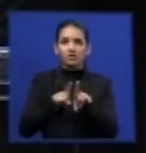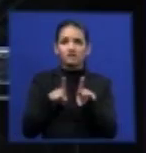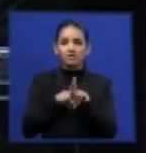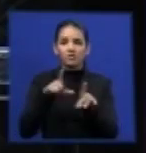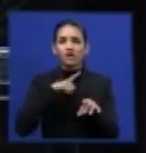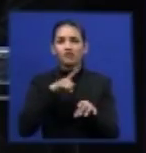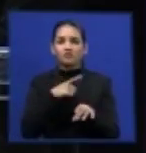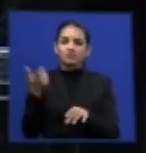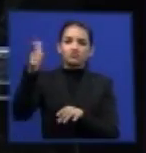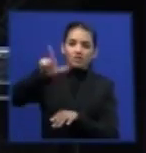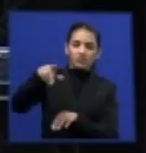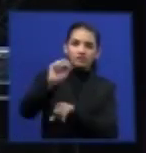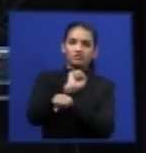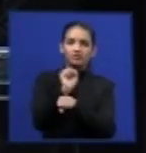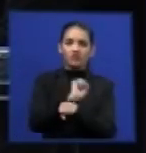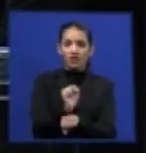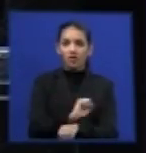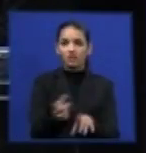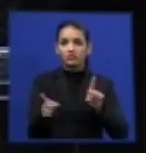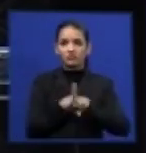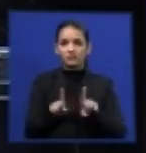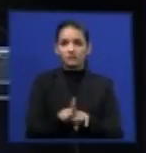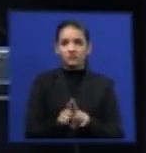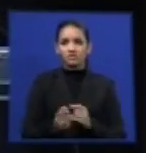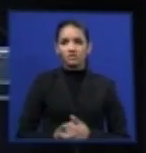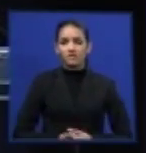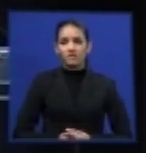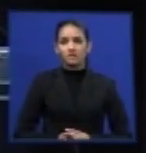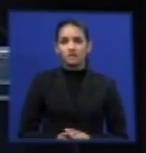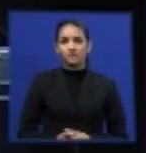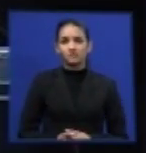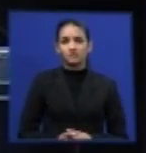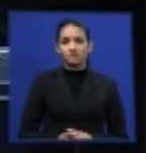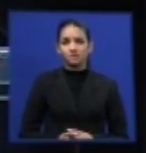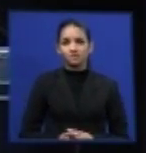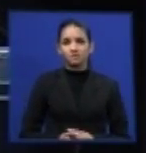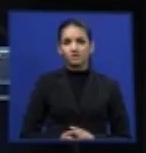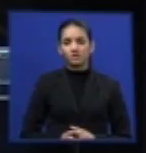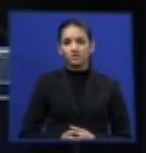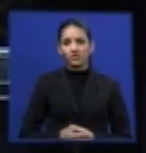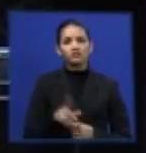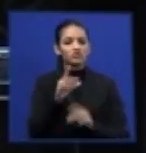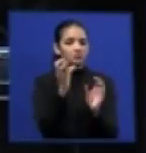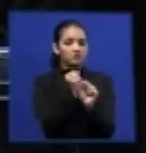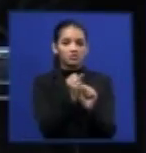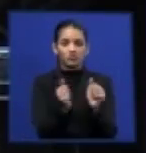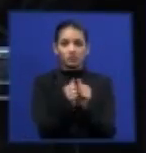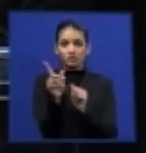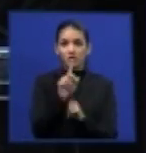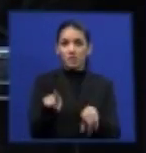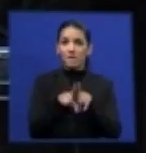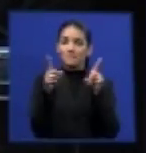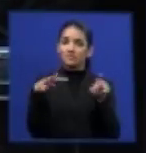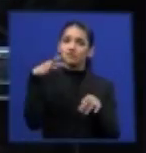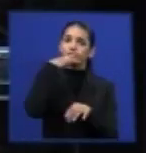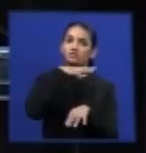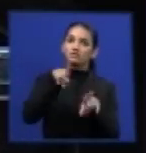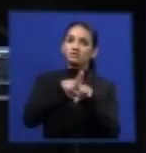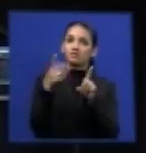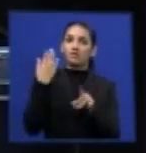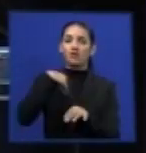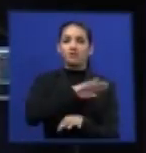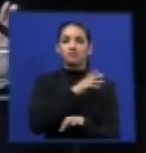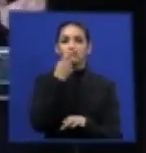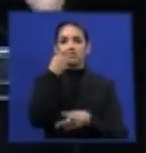exportados, isso também eu não considero, mas considero isso sim, que nós estamos